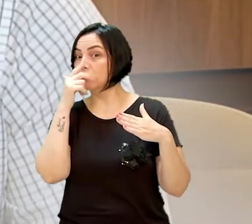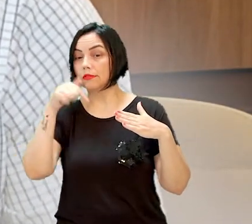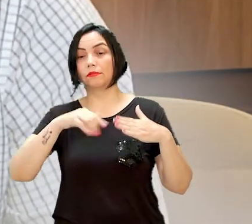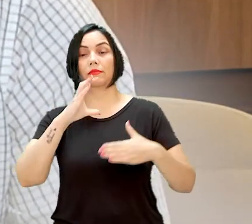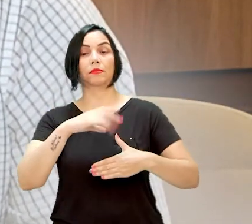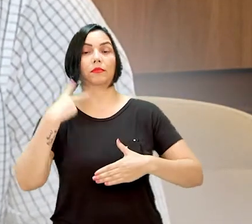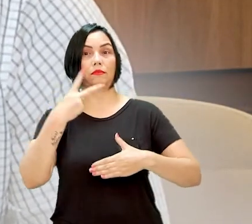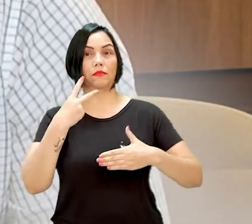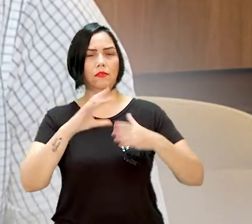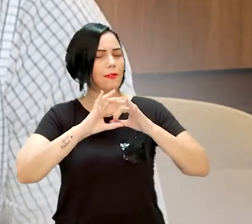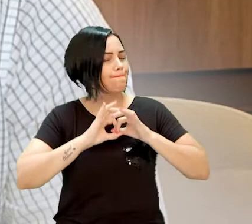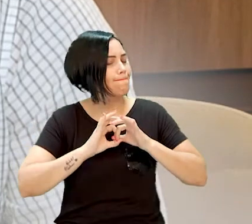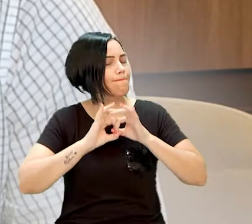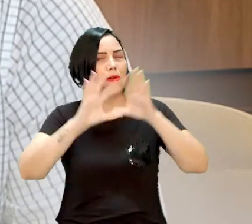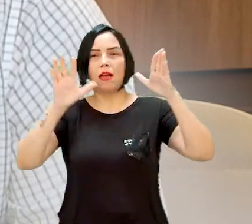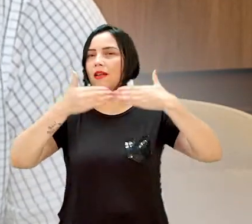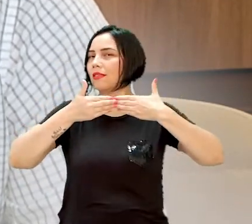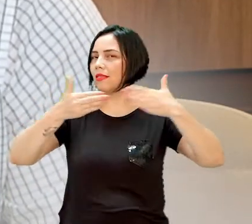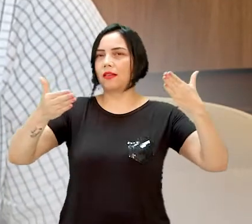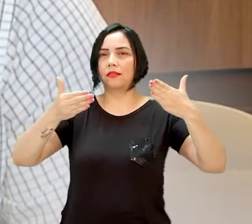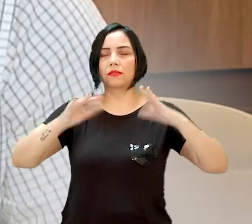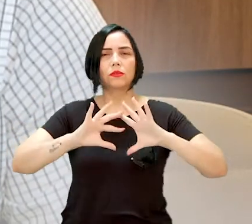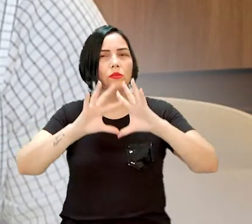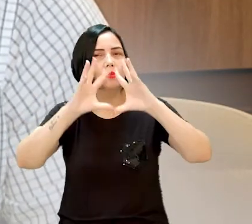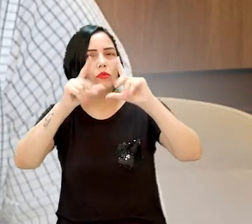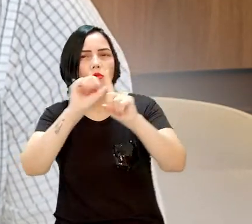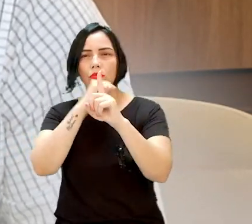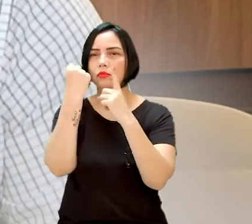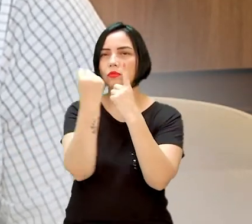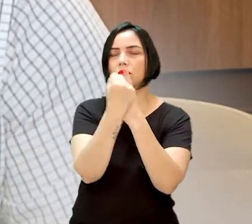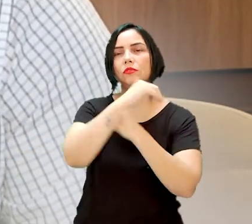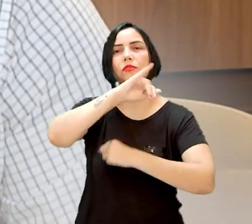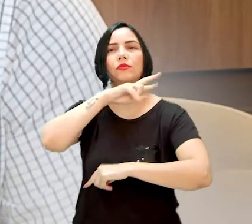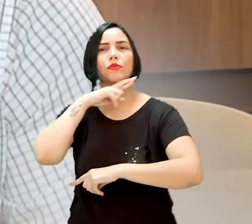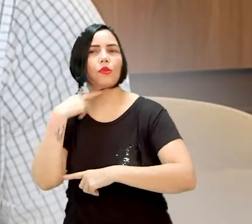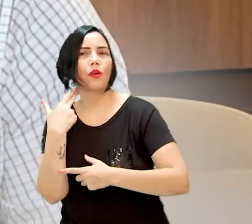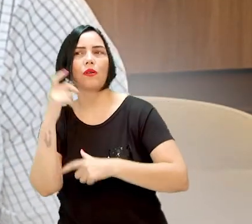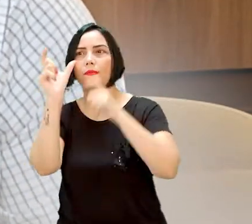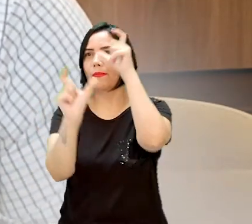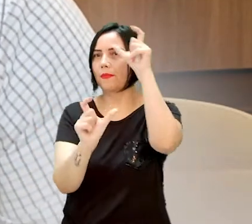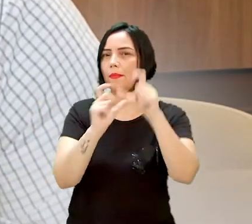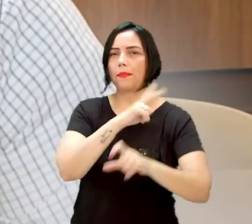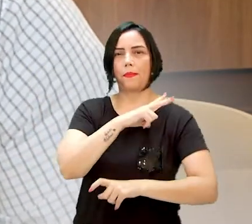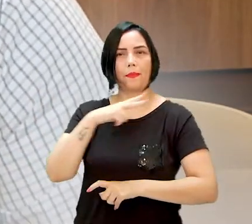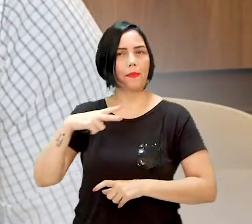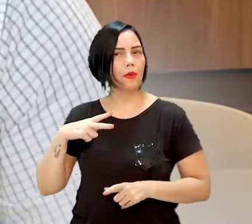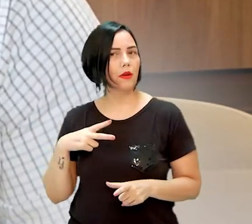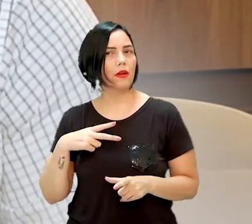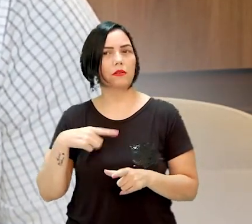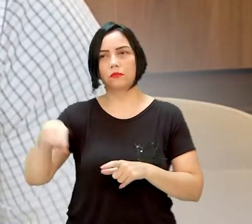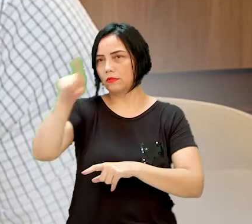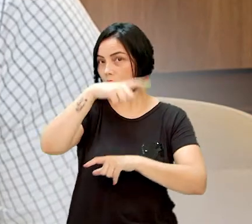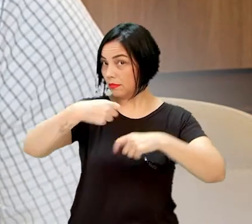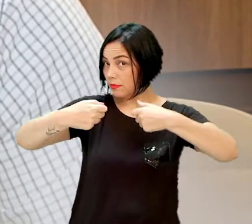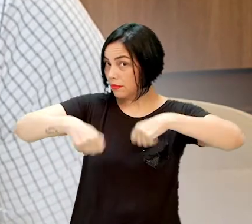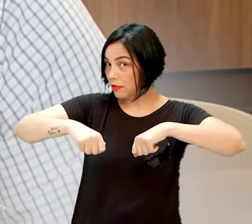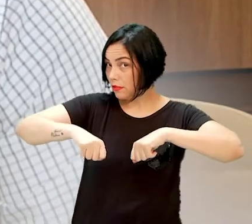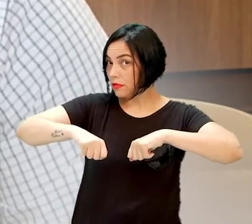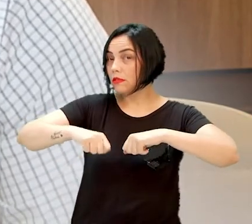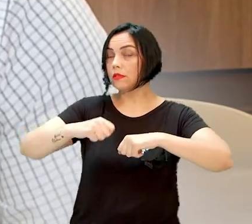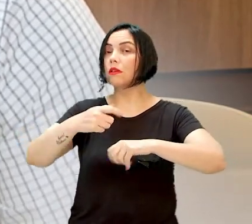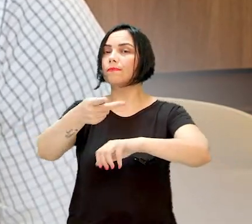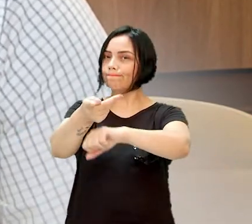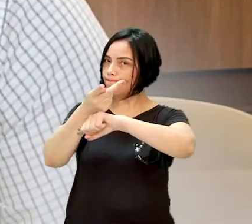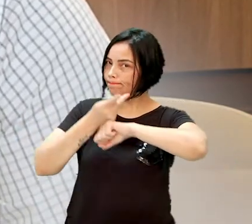abertas para você. Tudo, sociedade jaraguense, tudo, servidor público, que vocês precisarem,